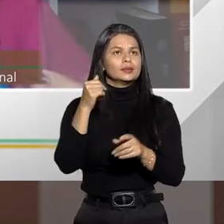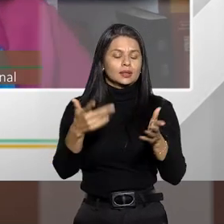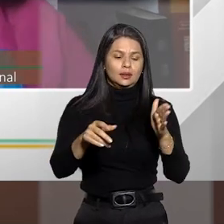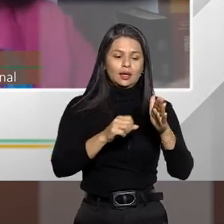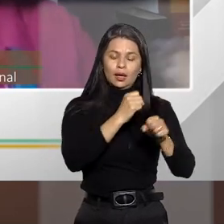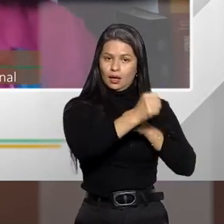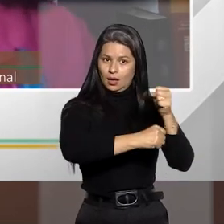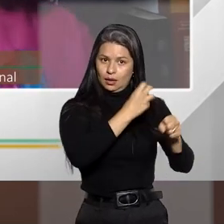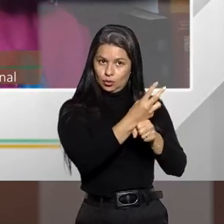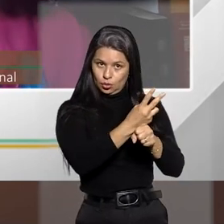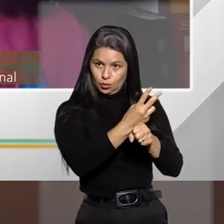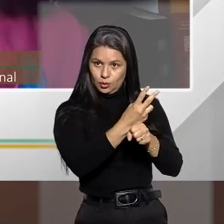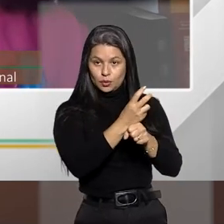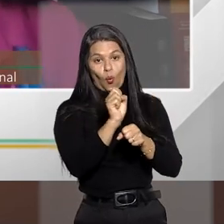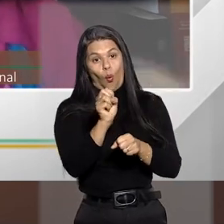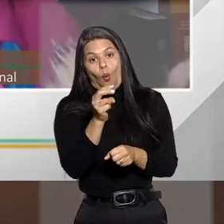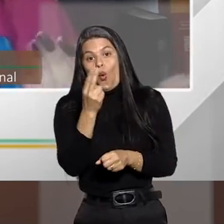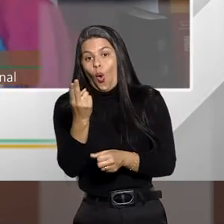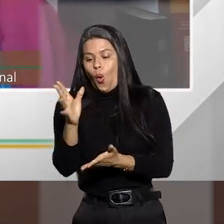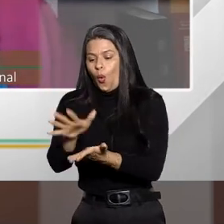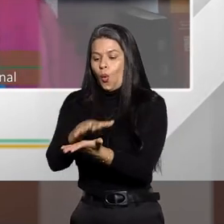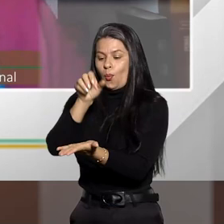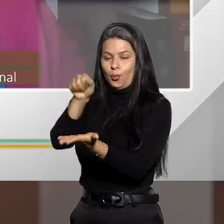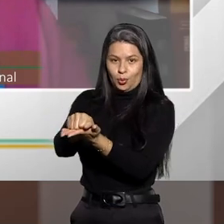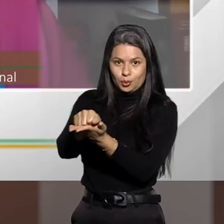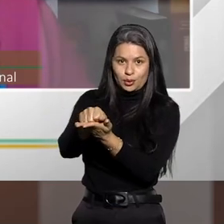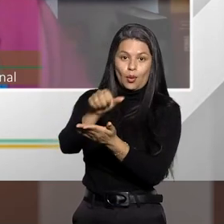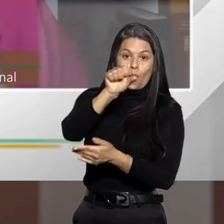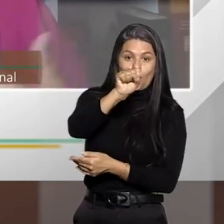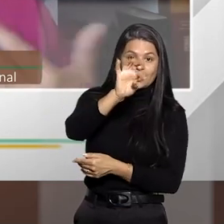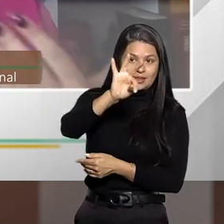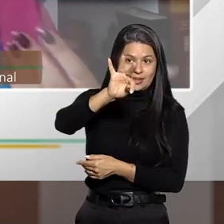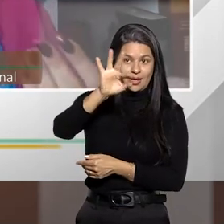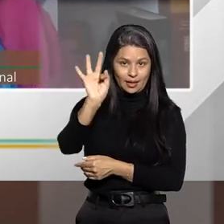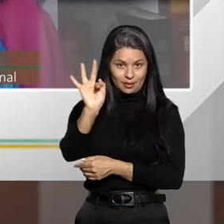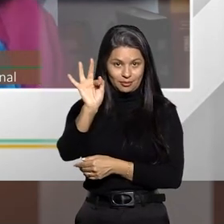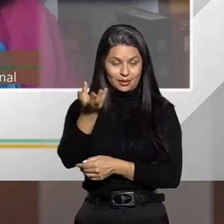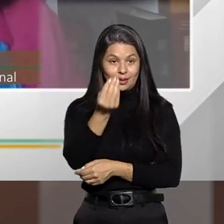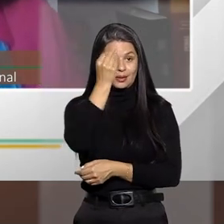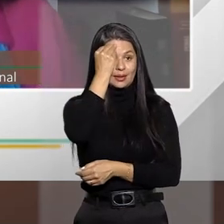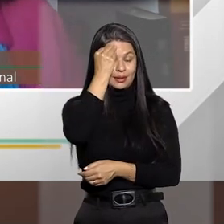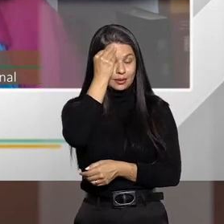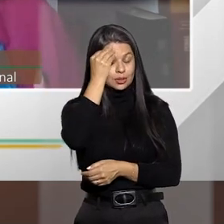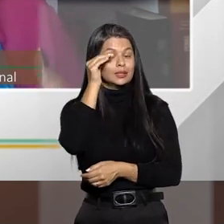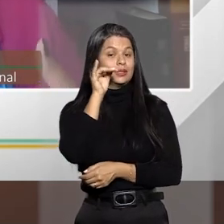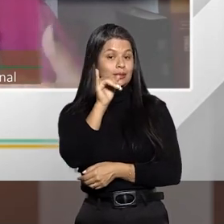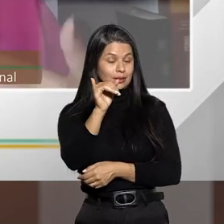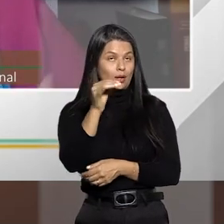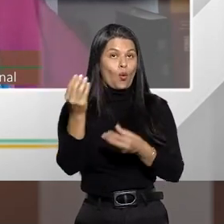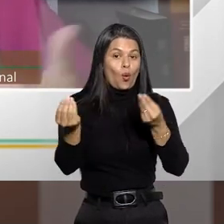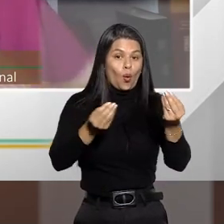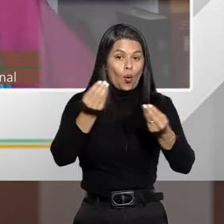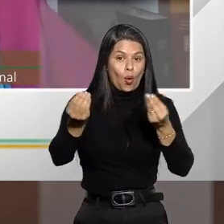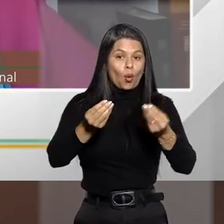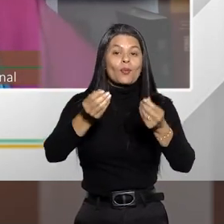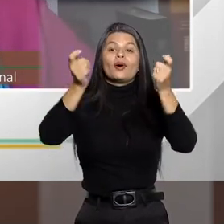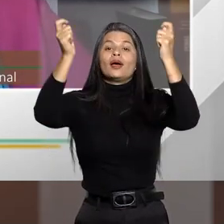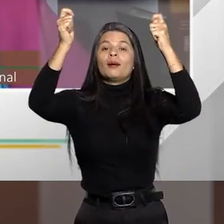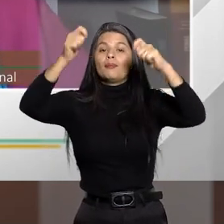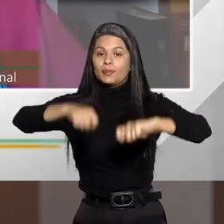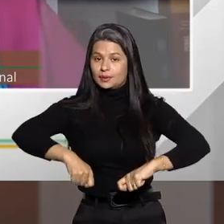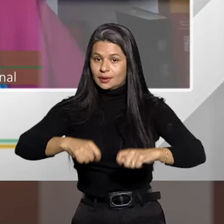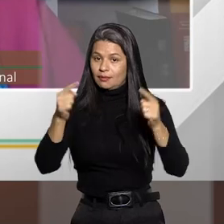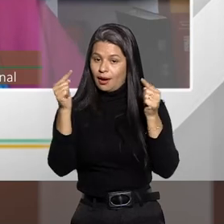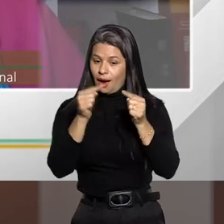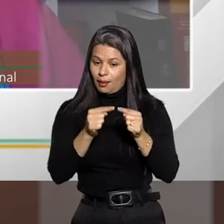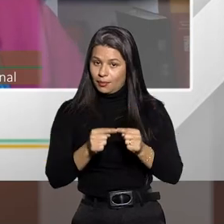dois anos ou multa. E aí o STF entende que neste caso, como a possibilidade de